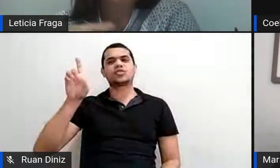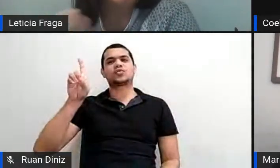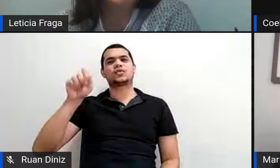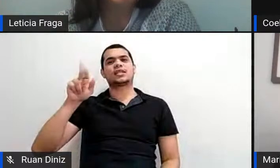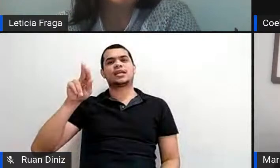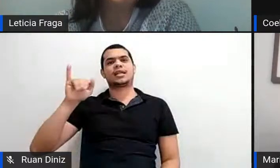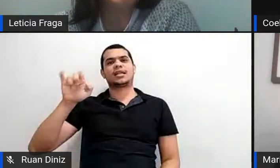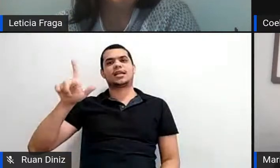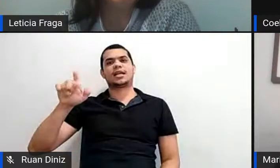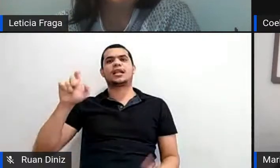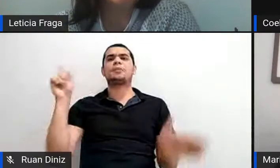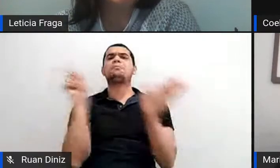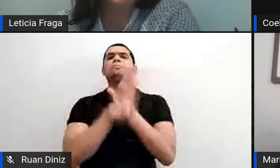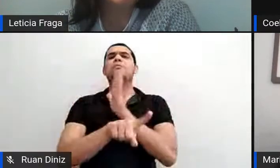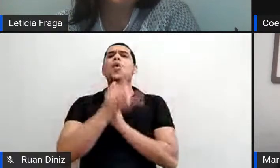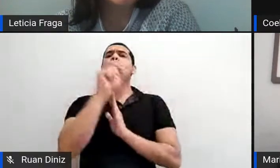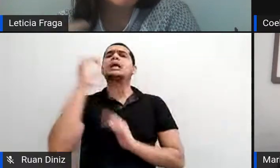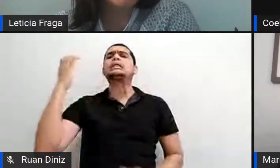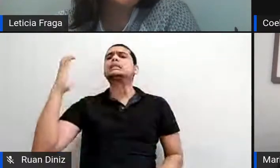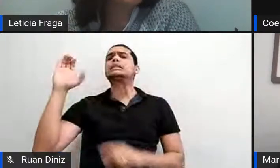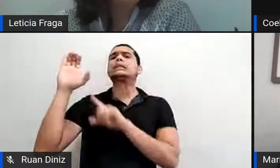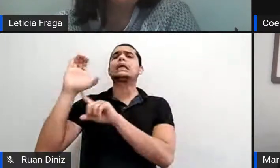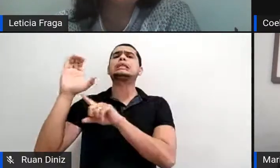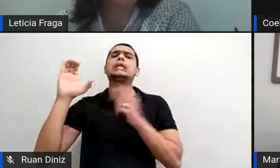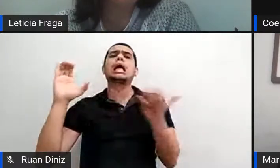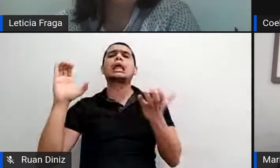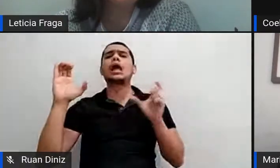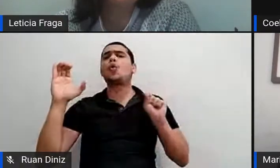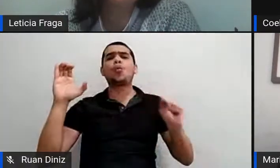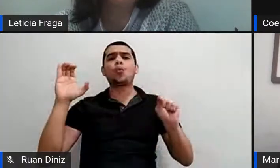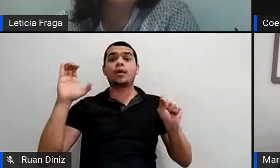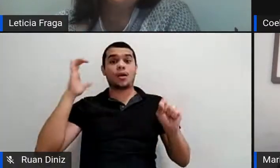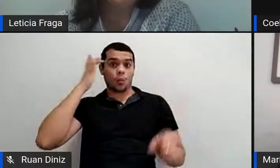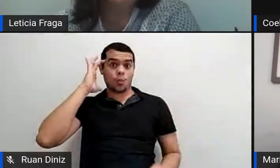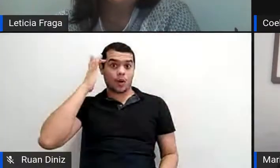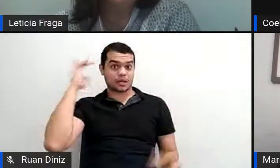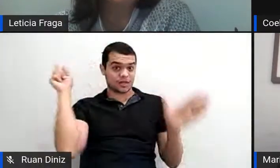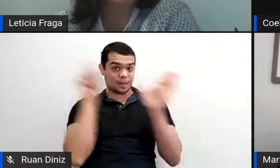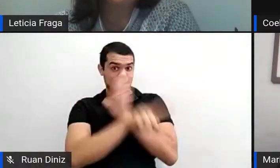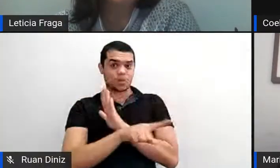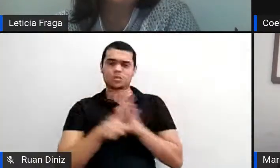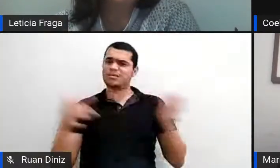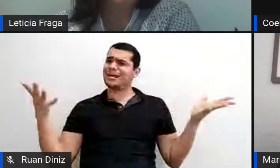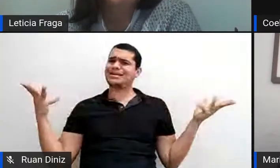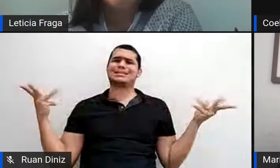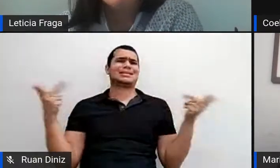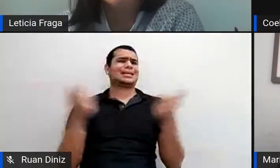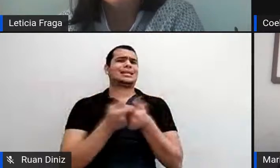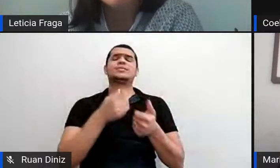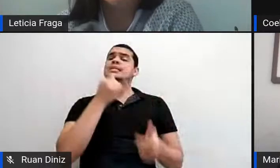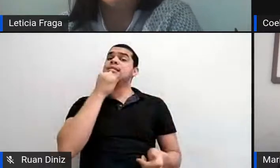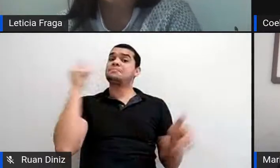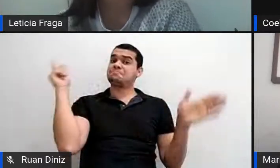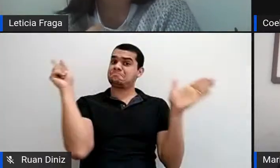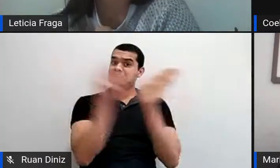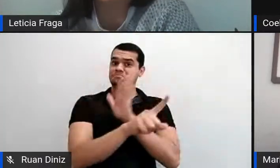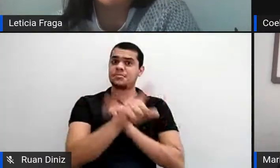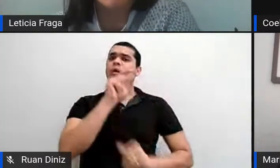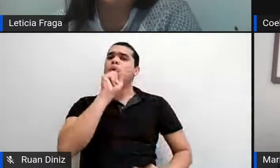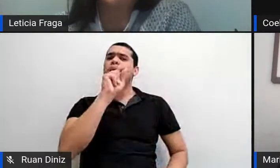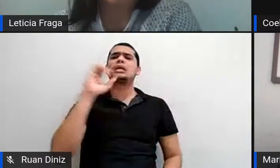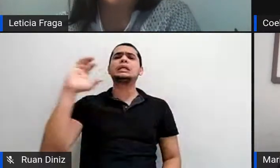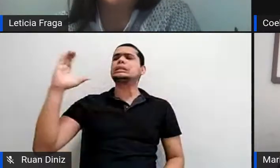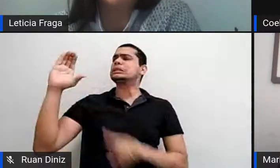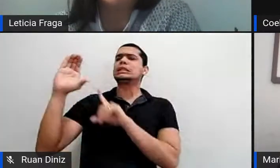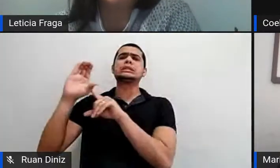sobre que ciência queremos, eu já acho que essa pergunta é excelente. Então, quando a gente pergunta que ciência a gente